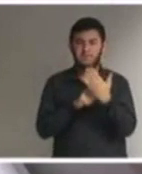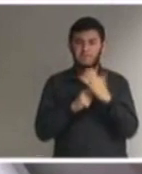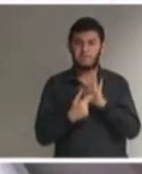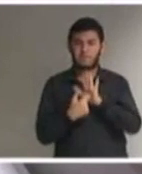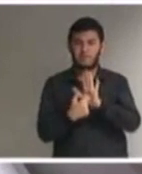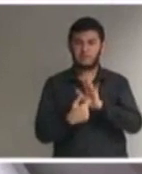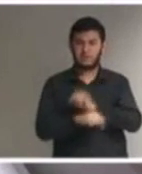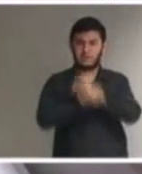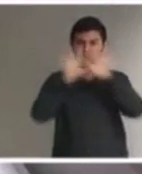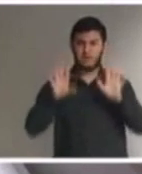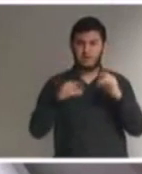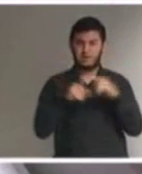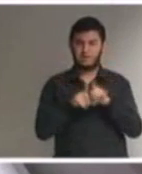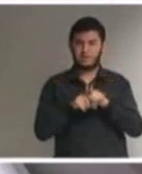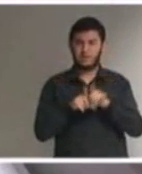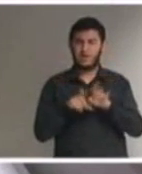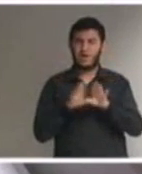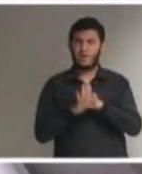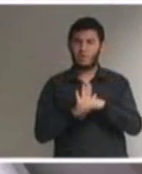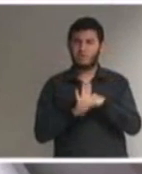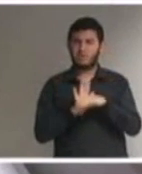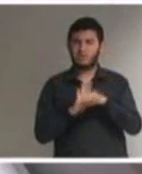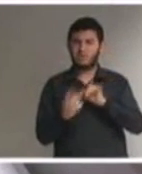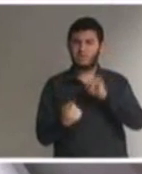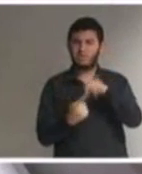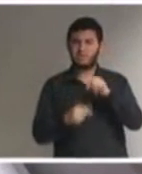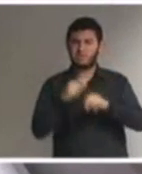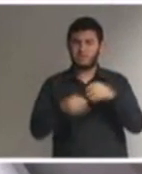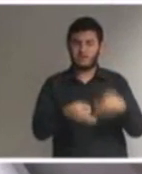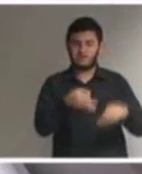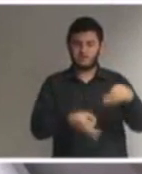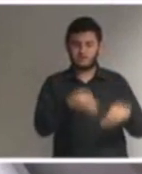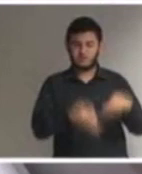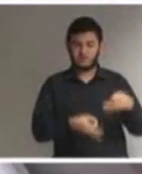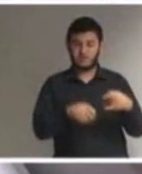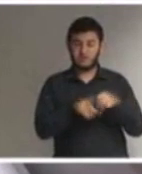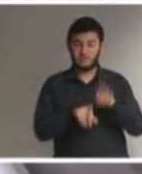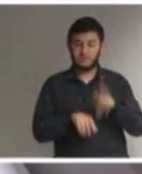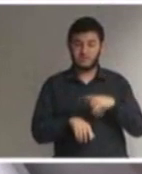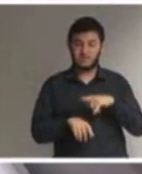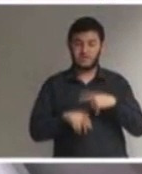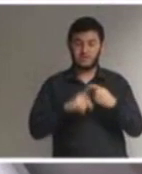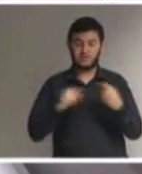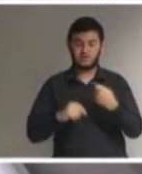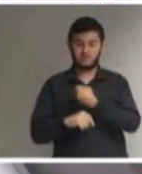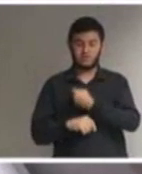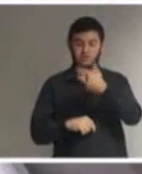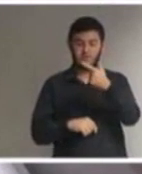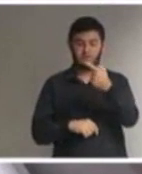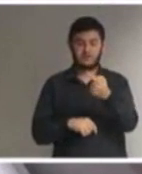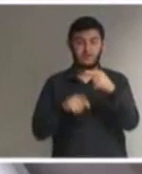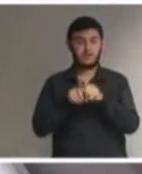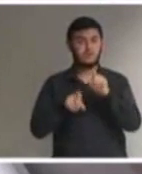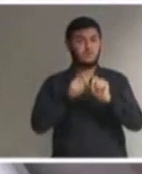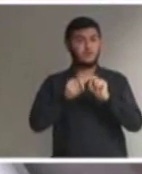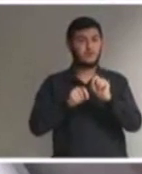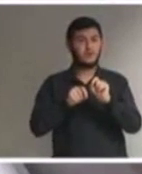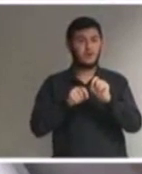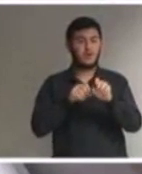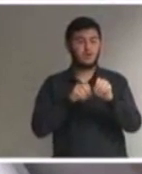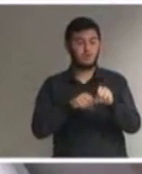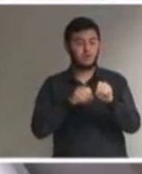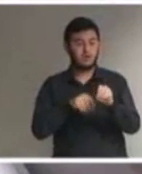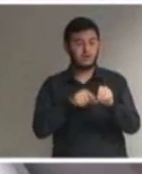já sedimentados no ordenamento jurídico brasileiro e repetiu em seu artigo 27 que a educação